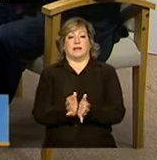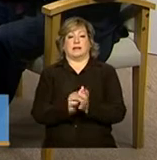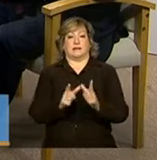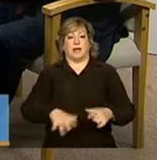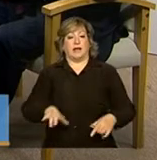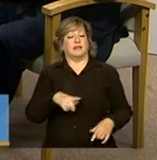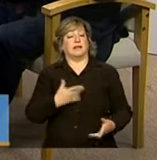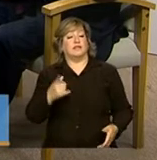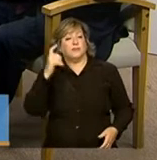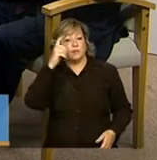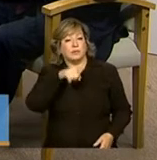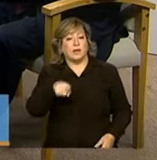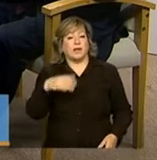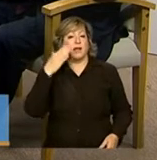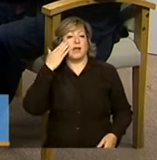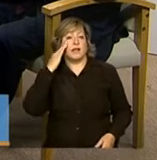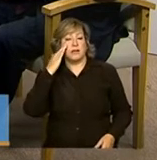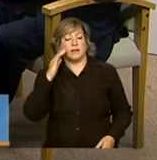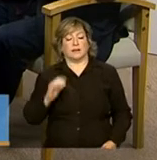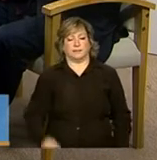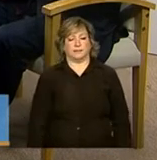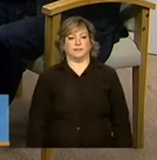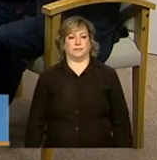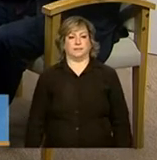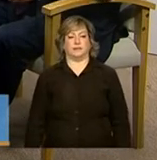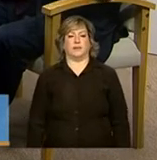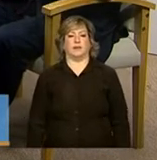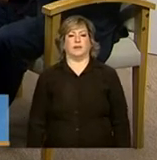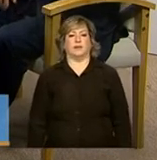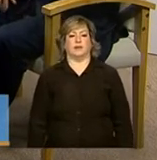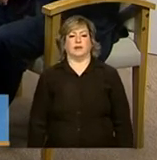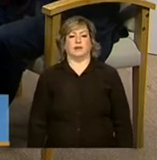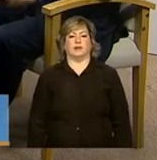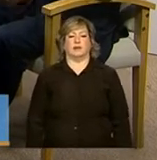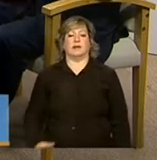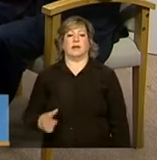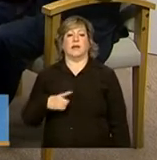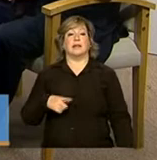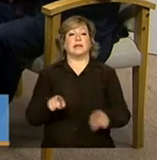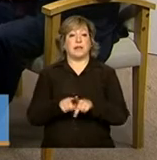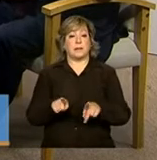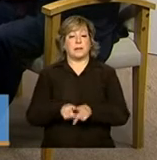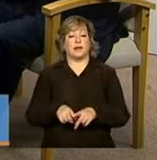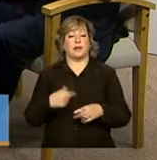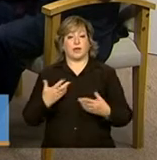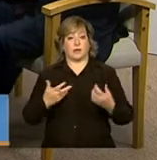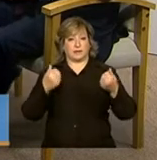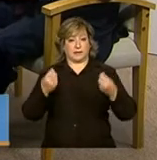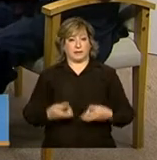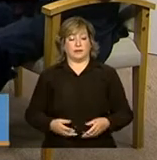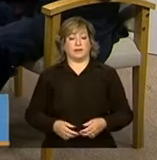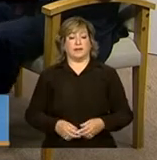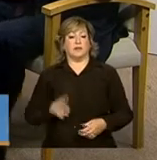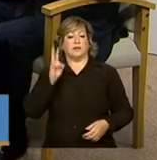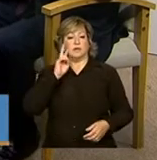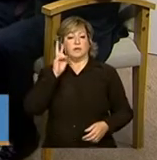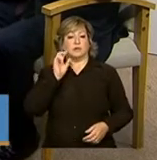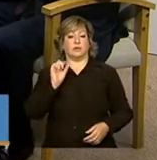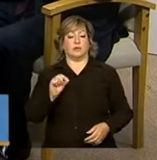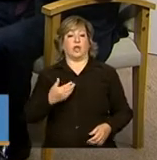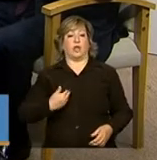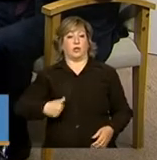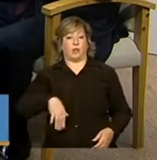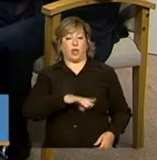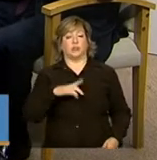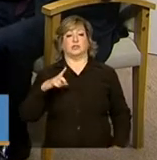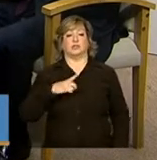dificuldade de compreender. Eu complementaria também, Sérgio, que, na verdade, nós temos